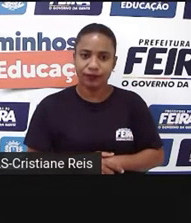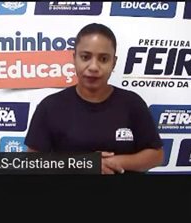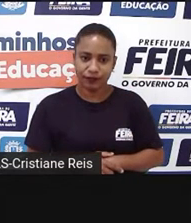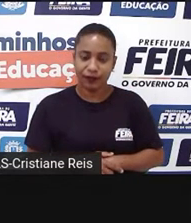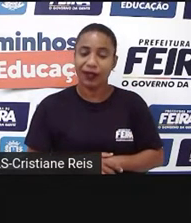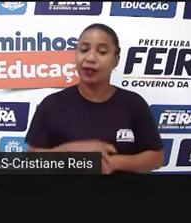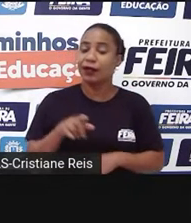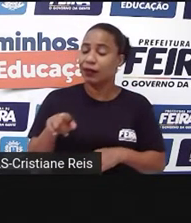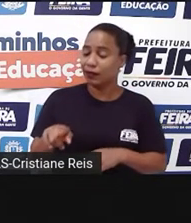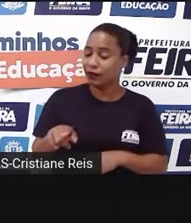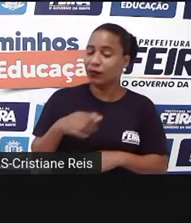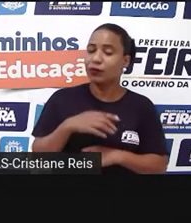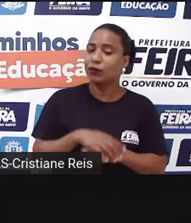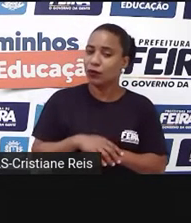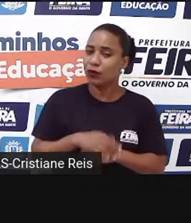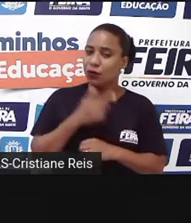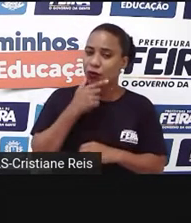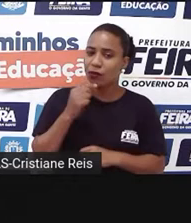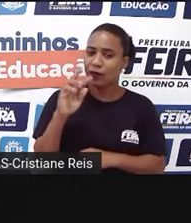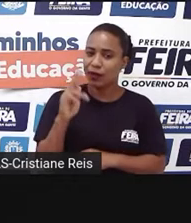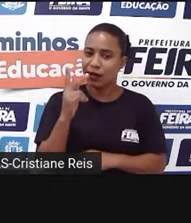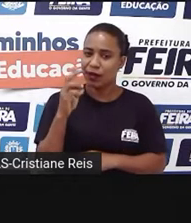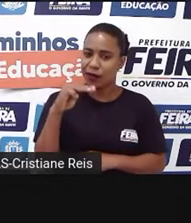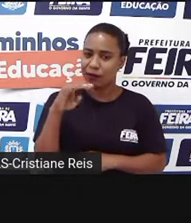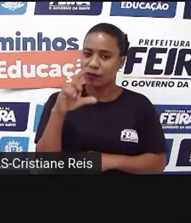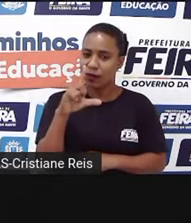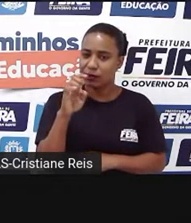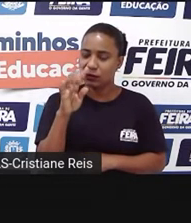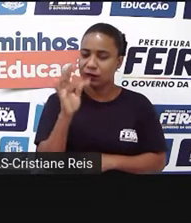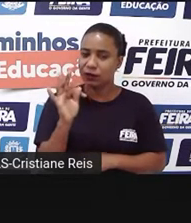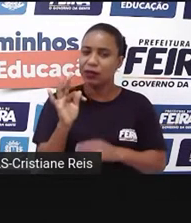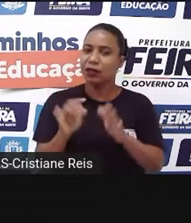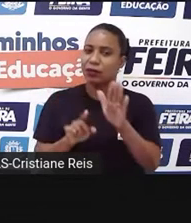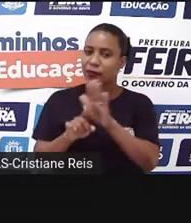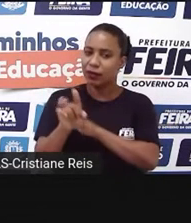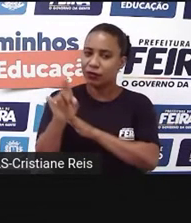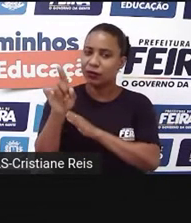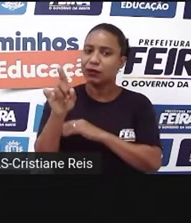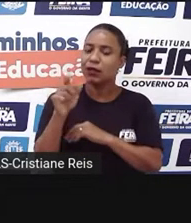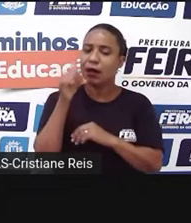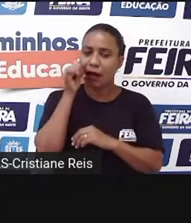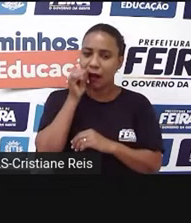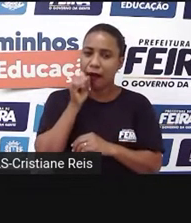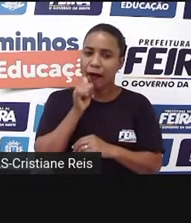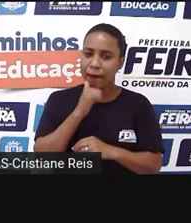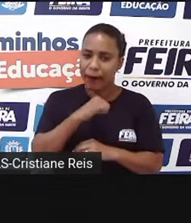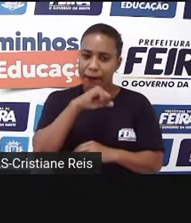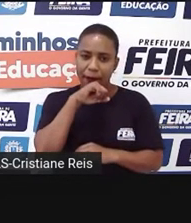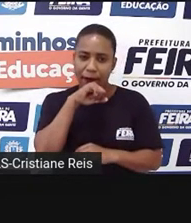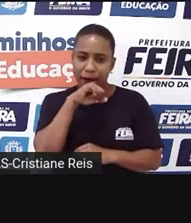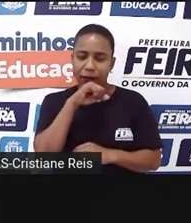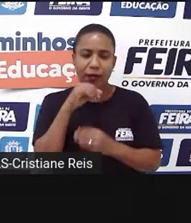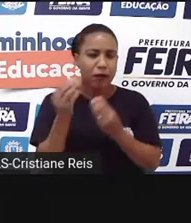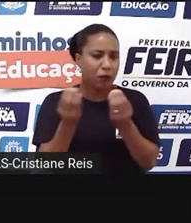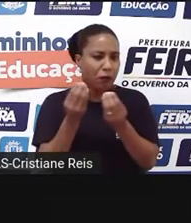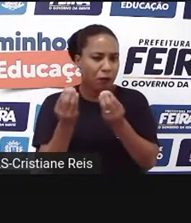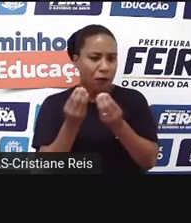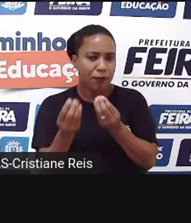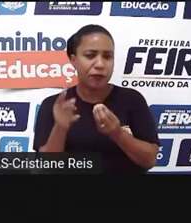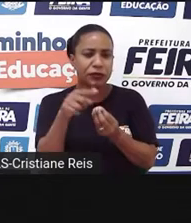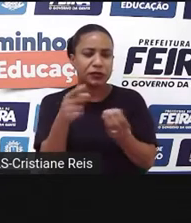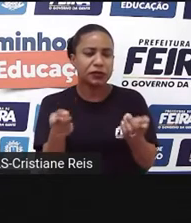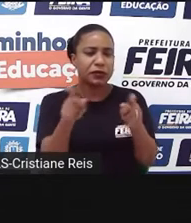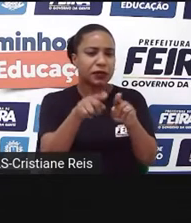infiel. Inclusive, ele tenta questionar a mãe sobre isso, sobre essa infidelidade. E quando ele está fazendo